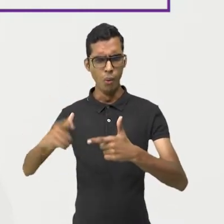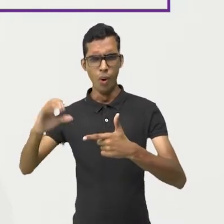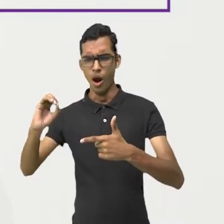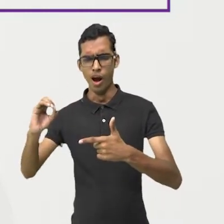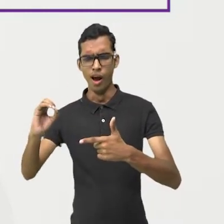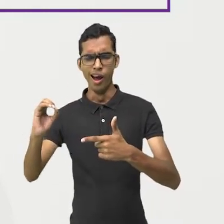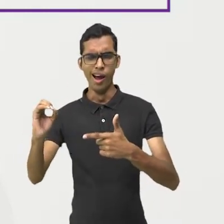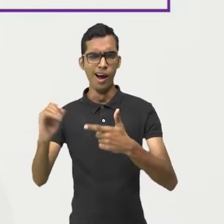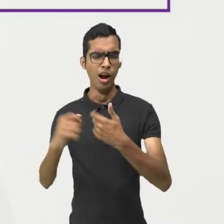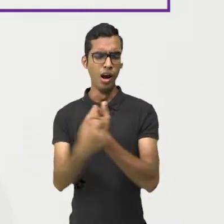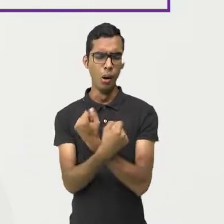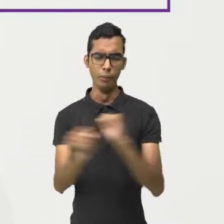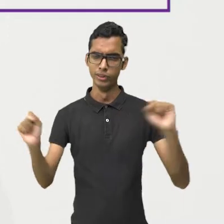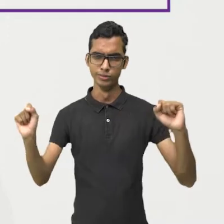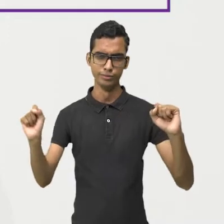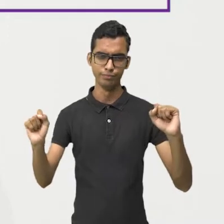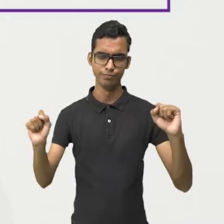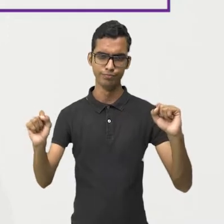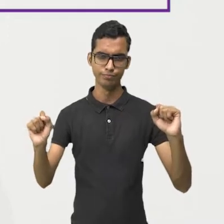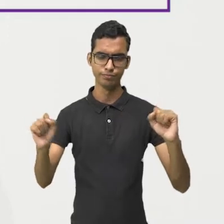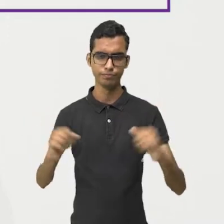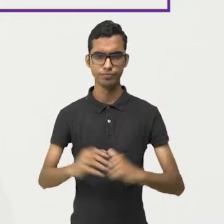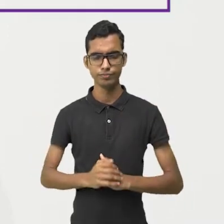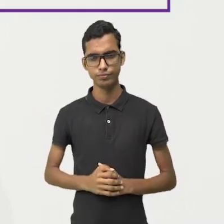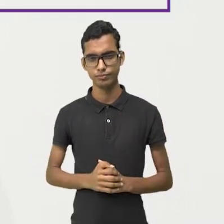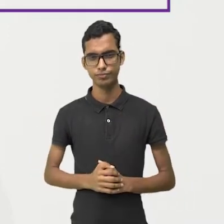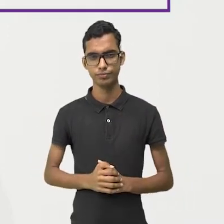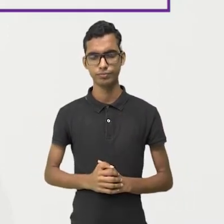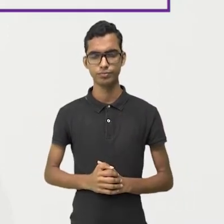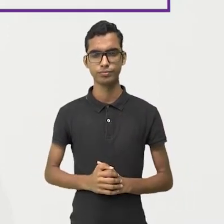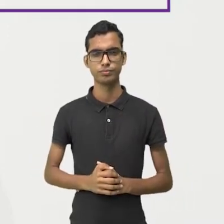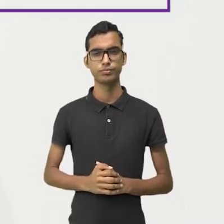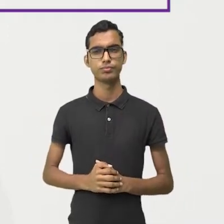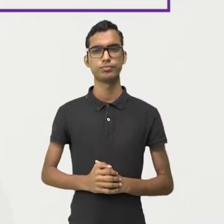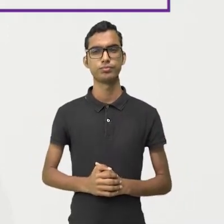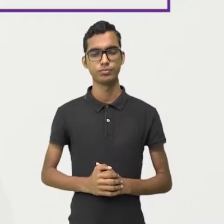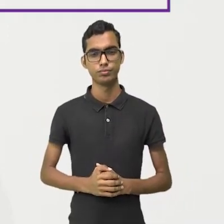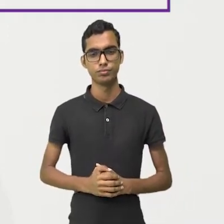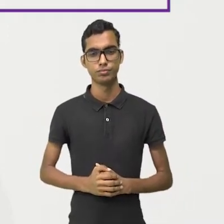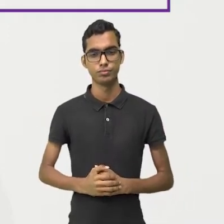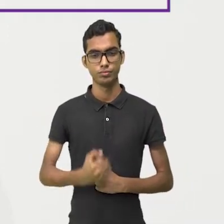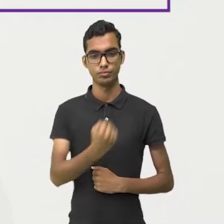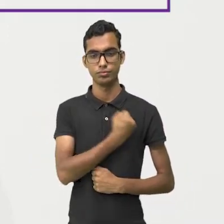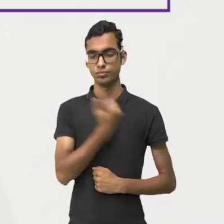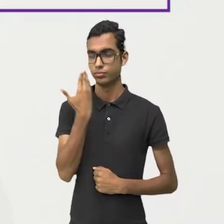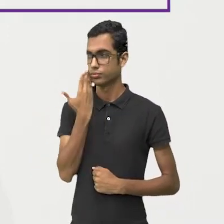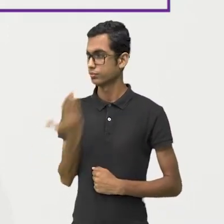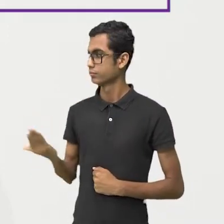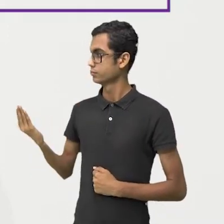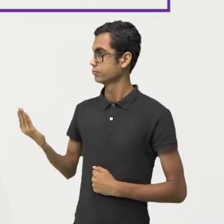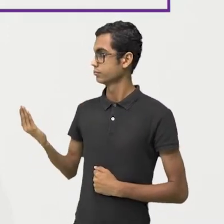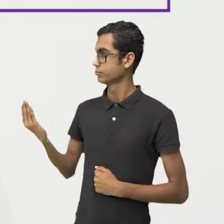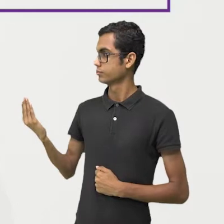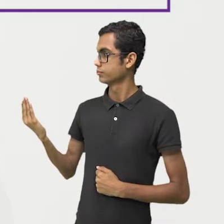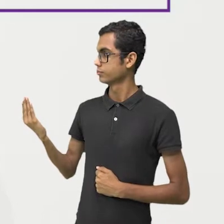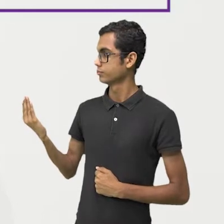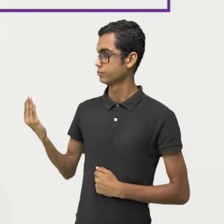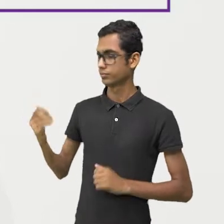divisão por zero. Ou seja, olha só, um número inteiro dividido por zero,